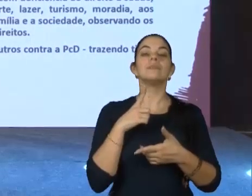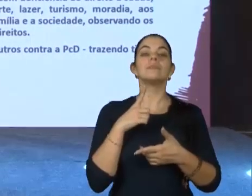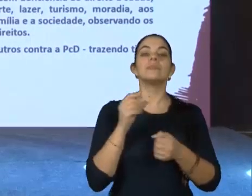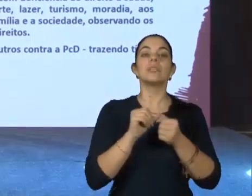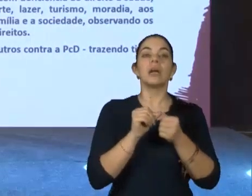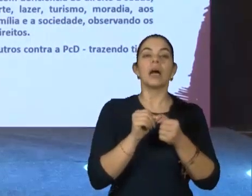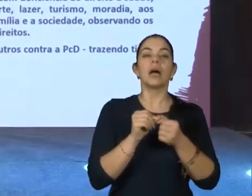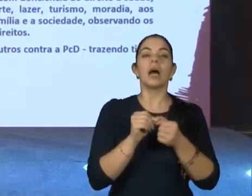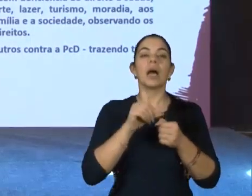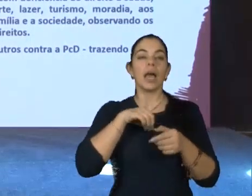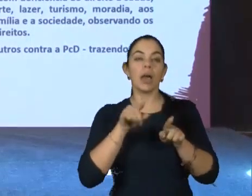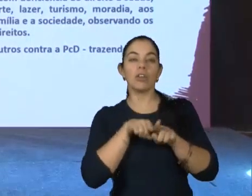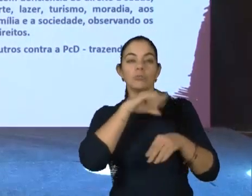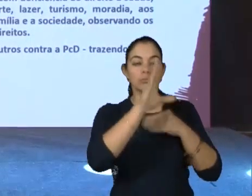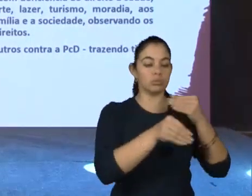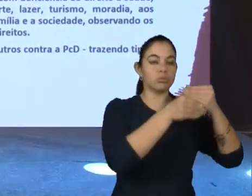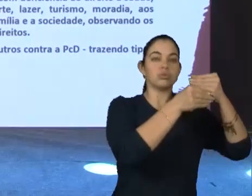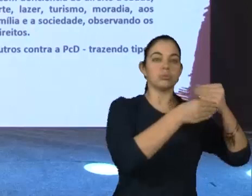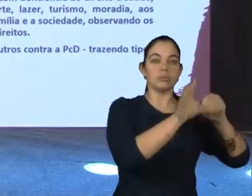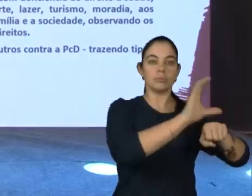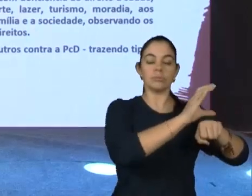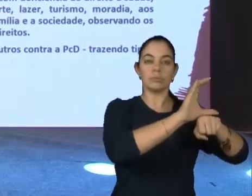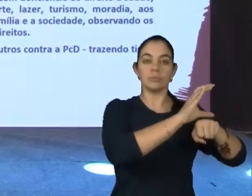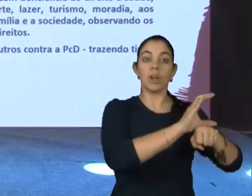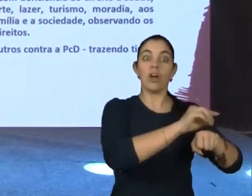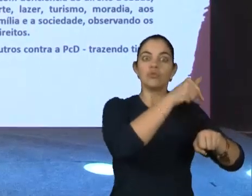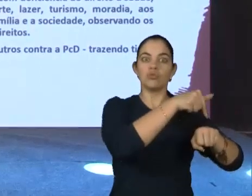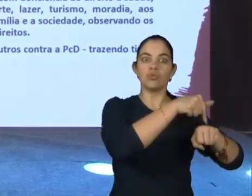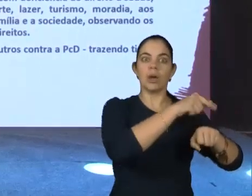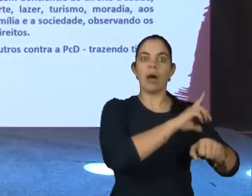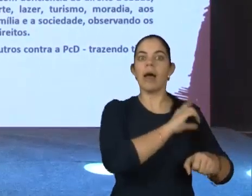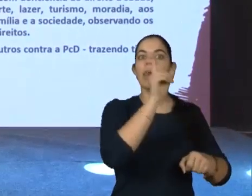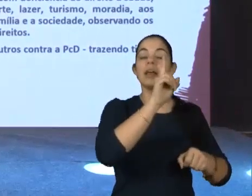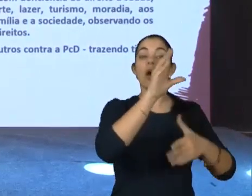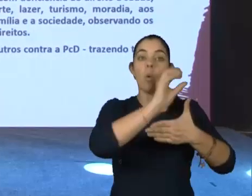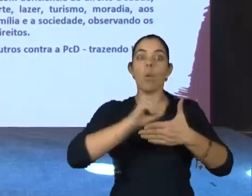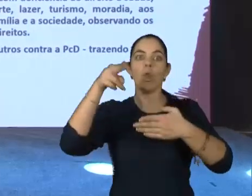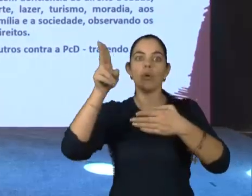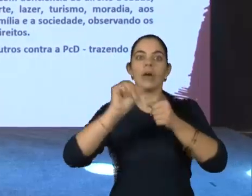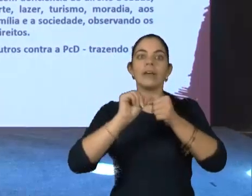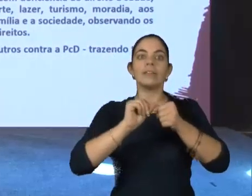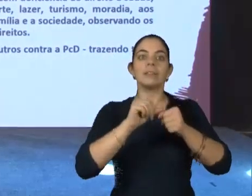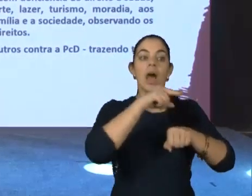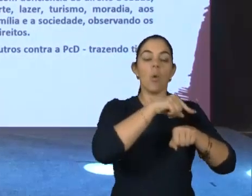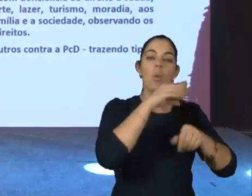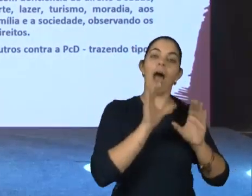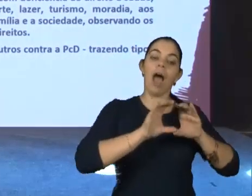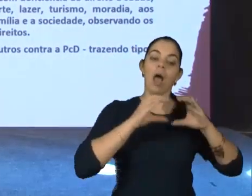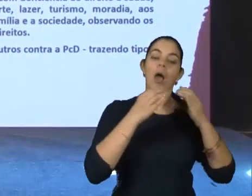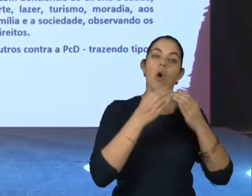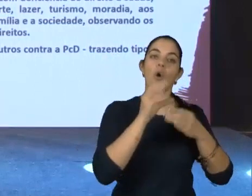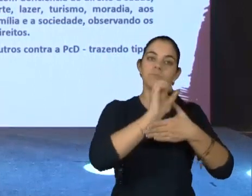ela foi incorporada à Constituição, ganhou status constitucional, de emenda constitucional, e, portanto, a nossa Convenção,